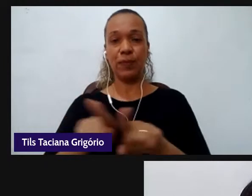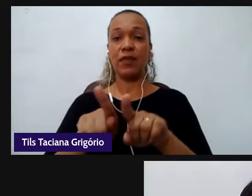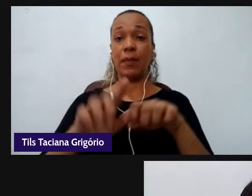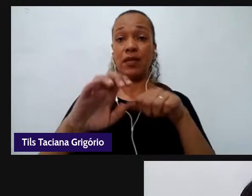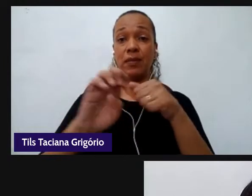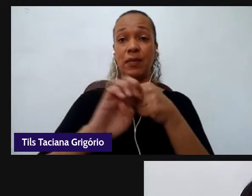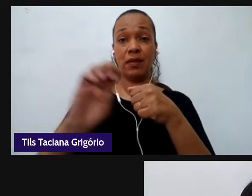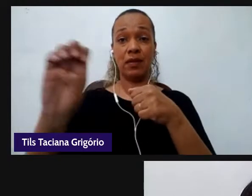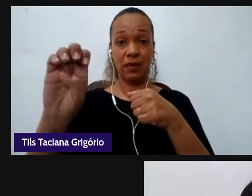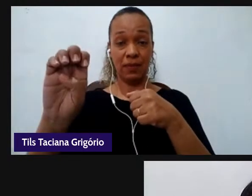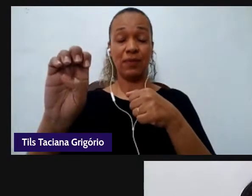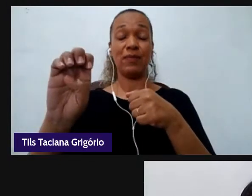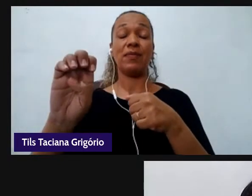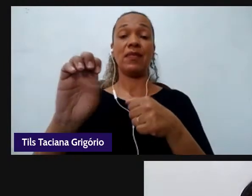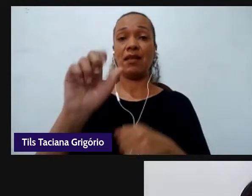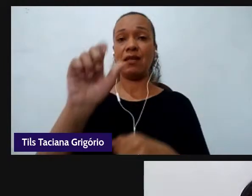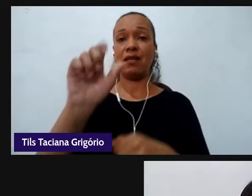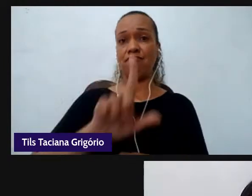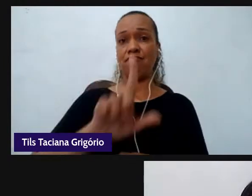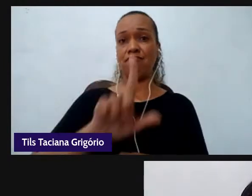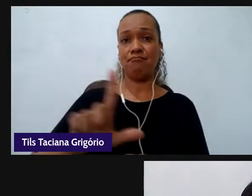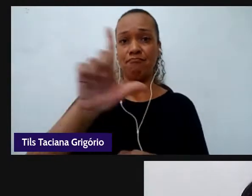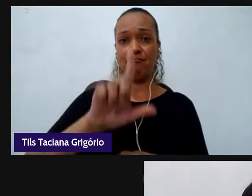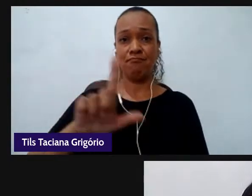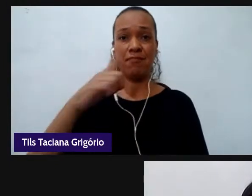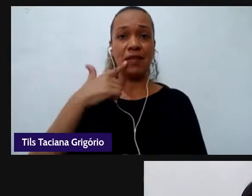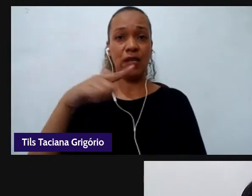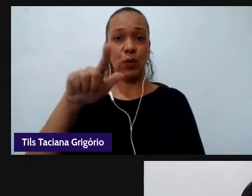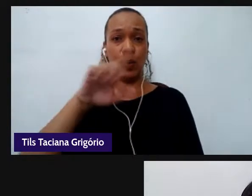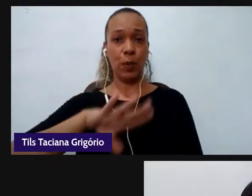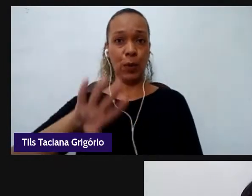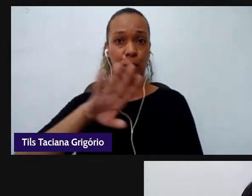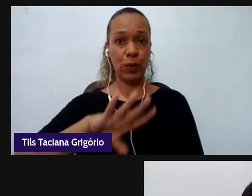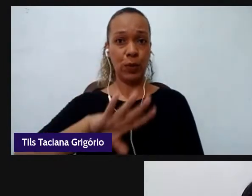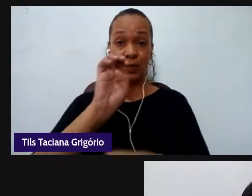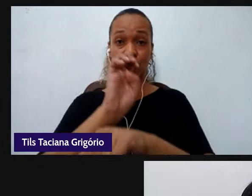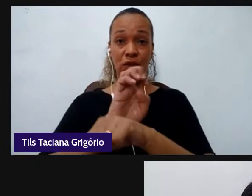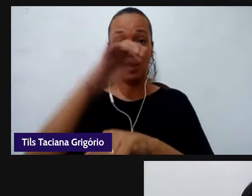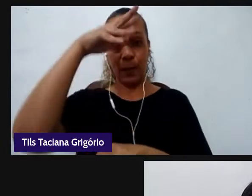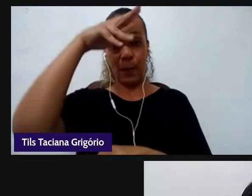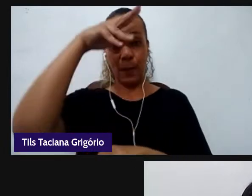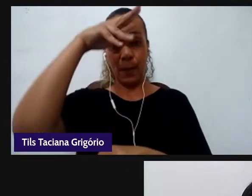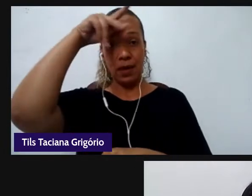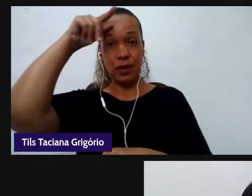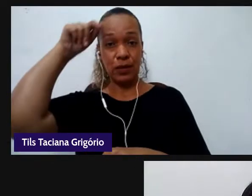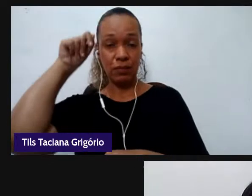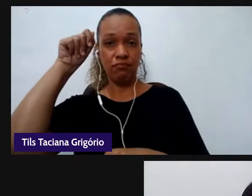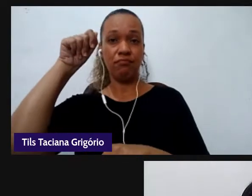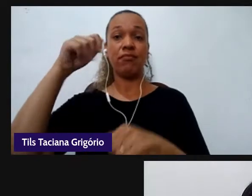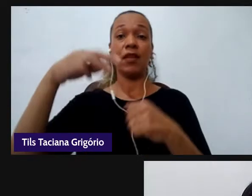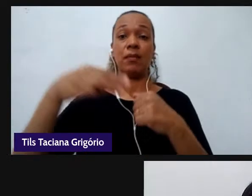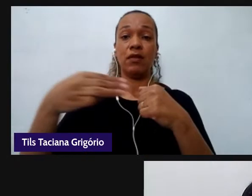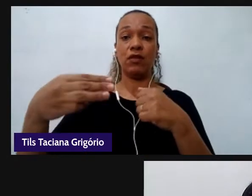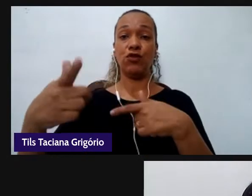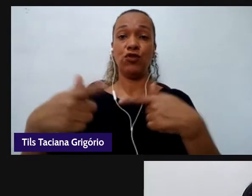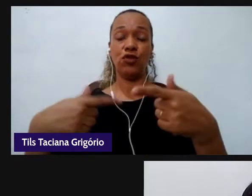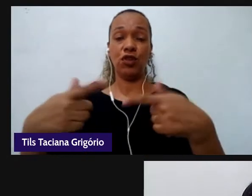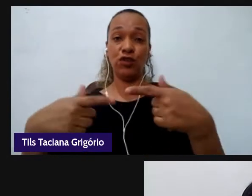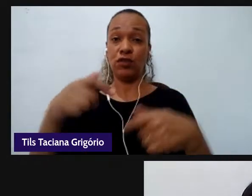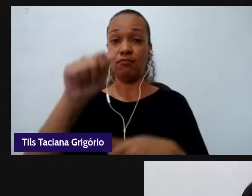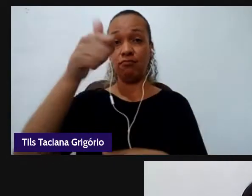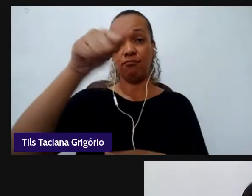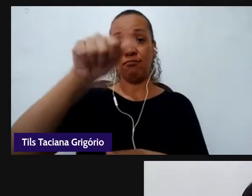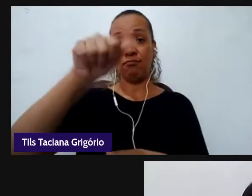literaturas pela Universidade do Estado do Amazonas, mestrada em Gestão e Avaliação da Educação Pública pela